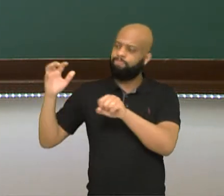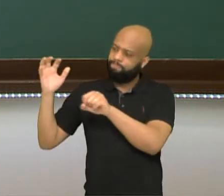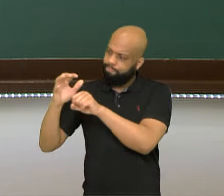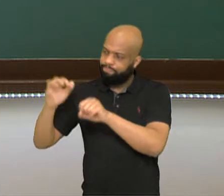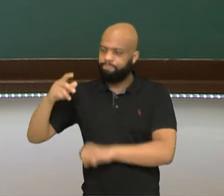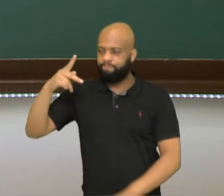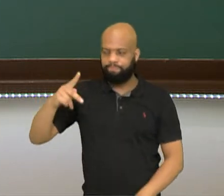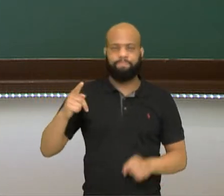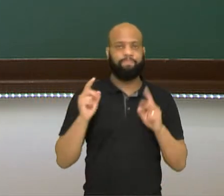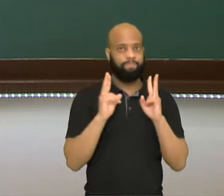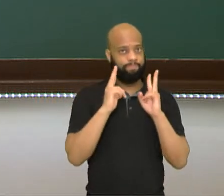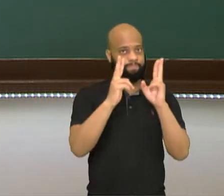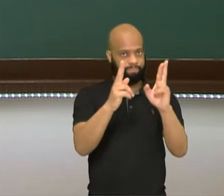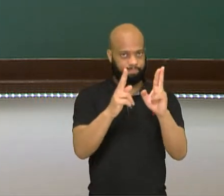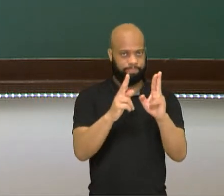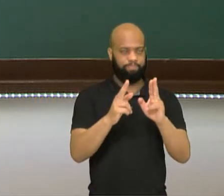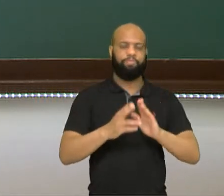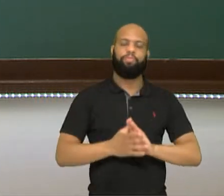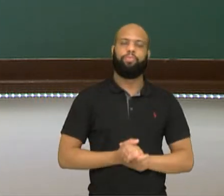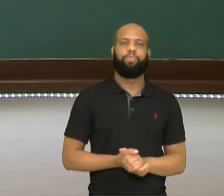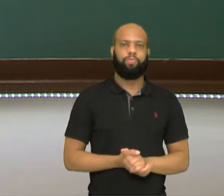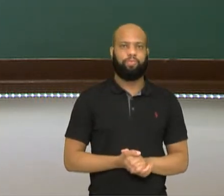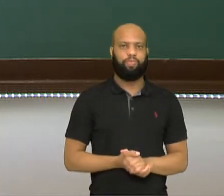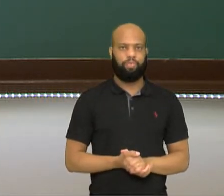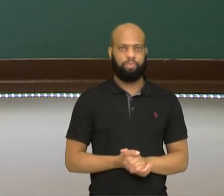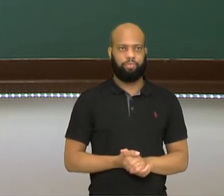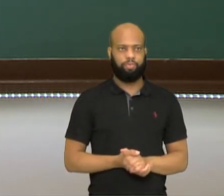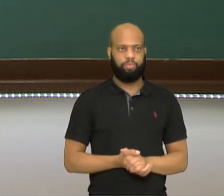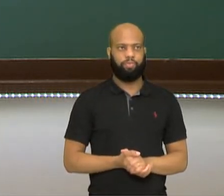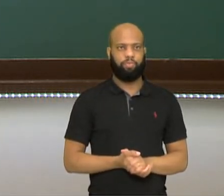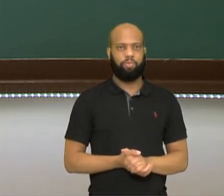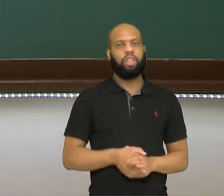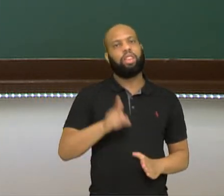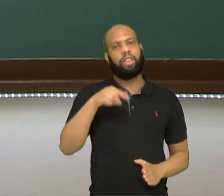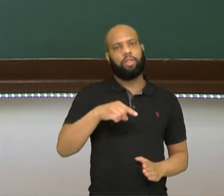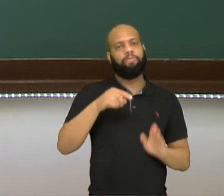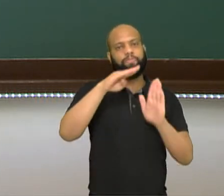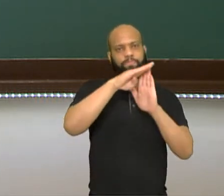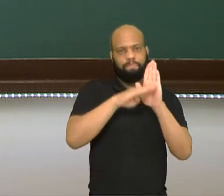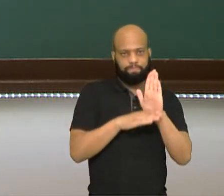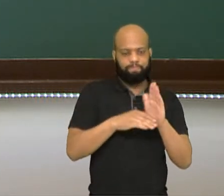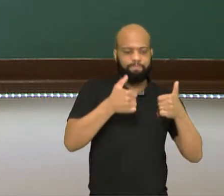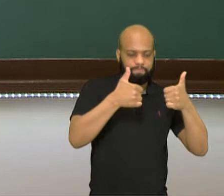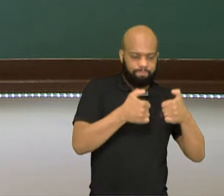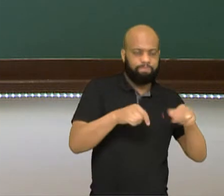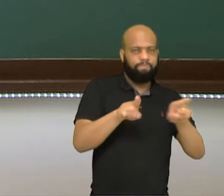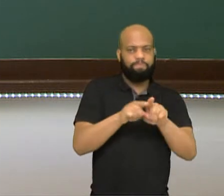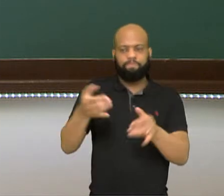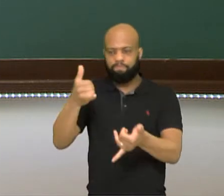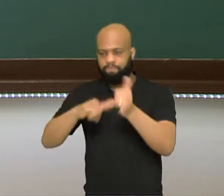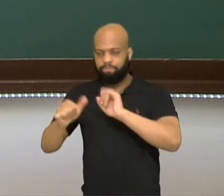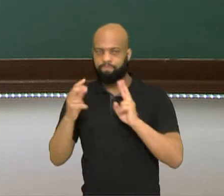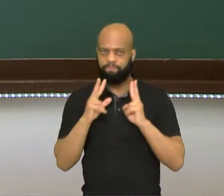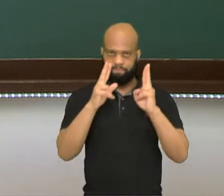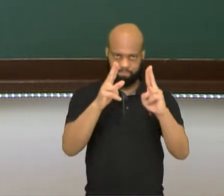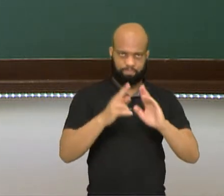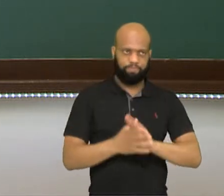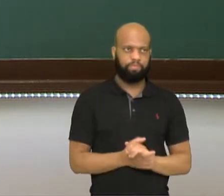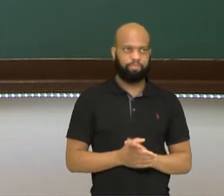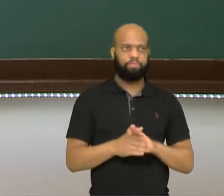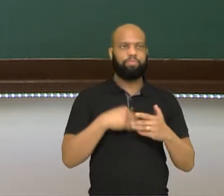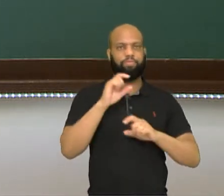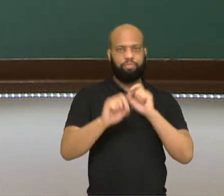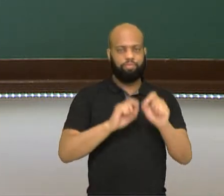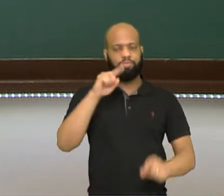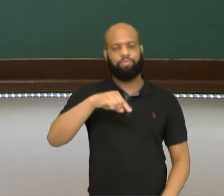as propriedades físicas e químicas são iguais. Mesma temperatura, mesma pressão, mesma densidade, mesmo tudo. Aí